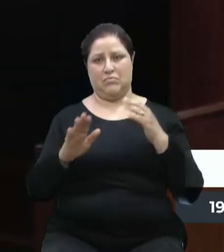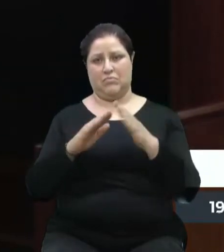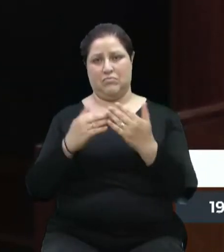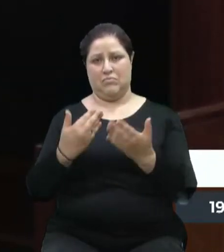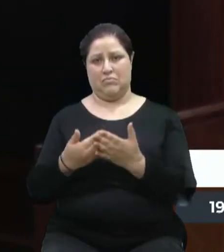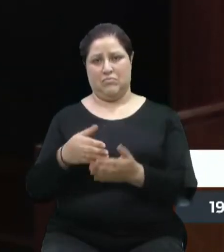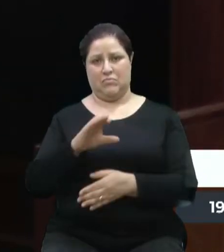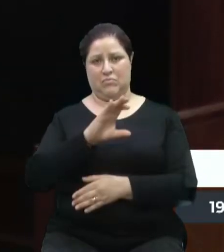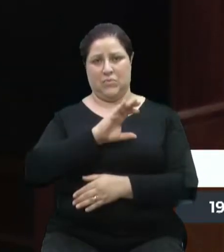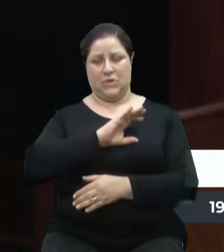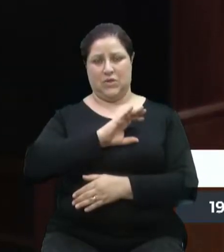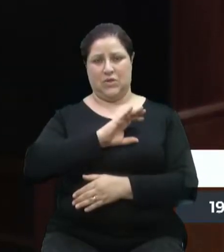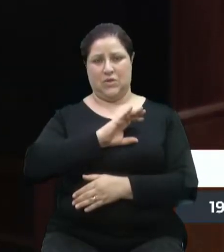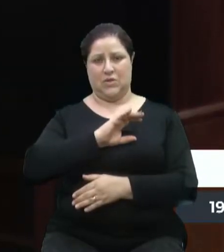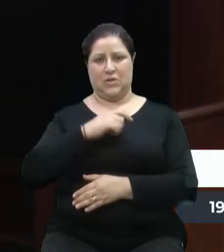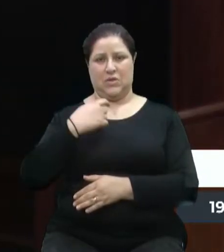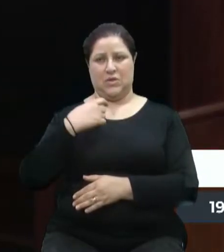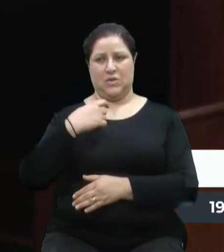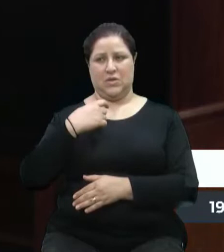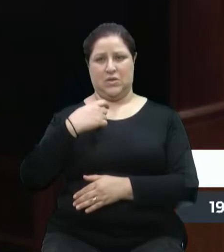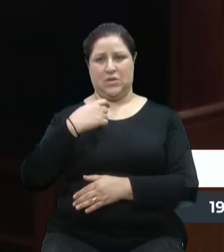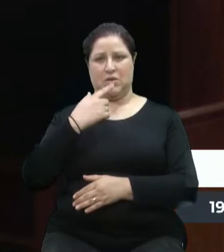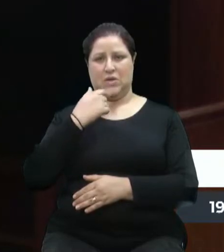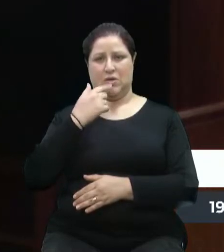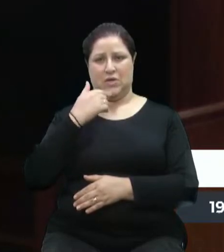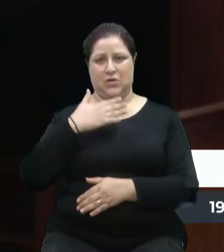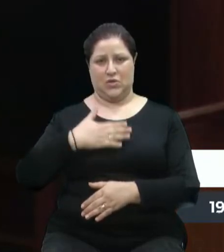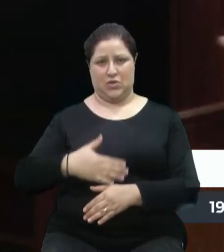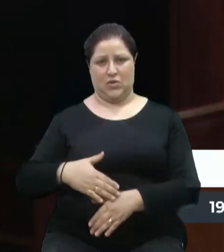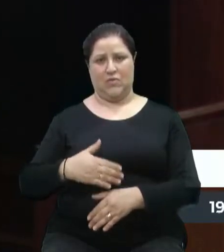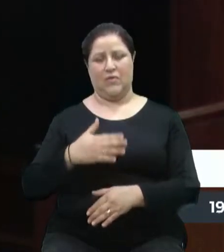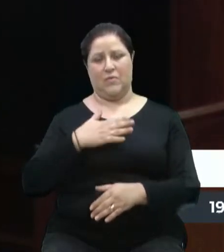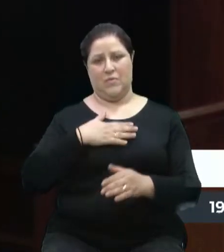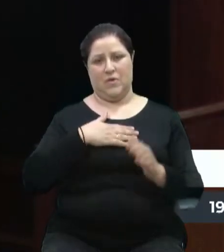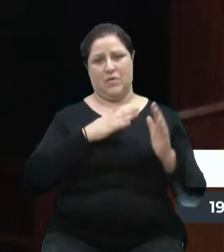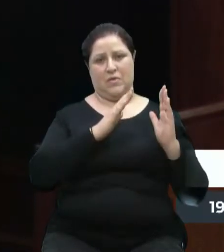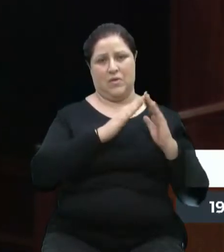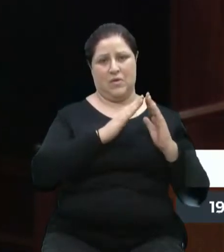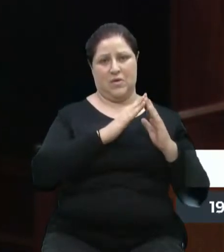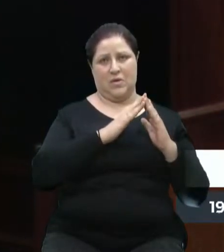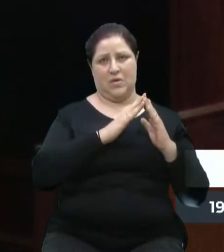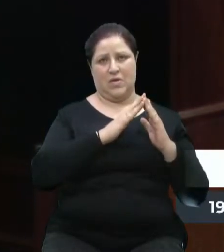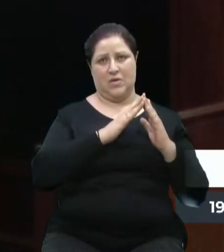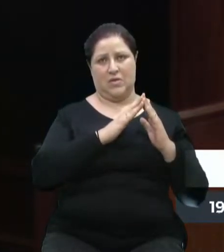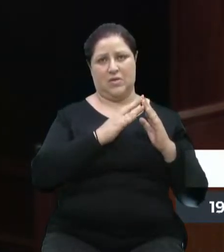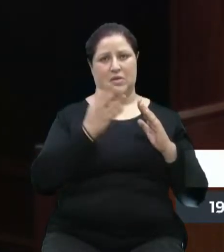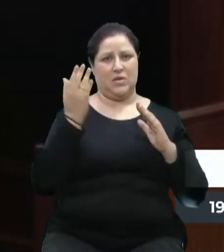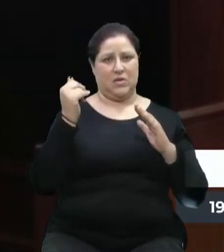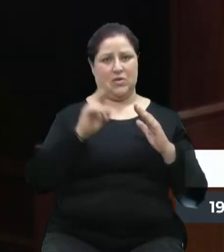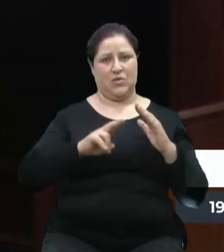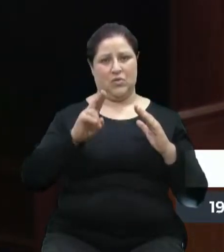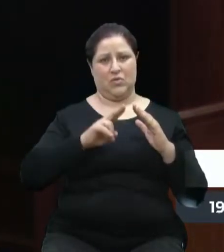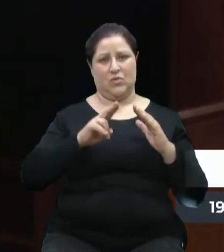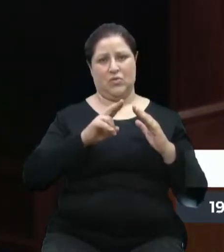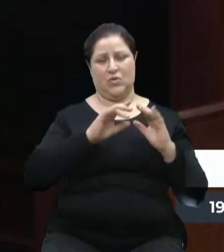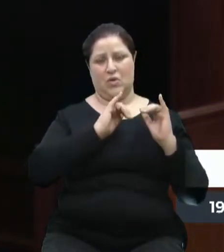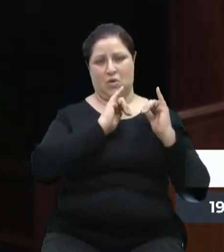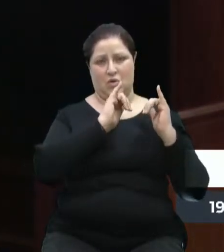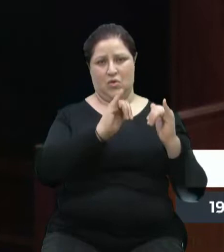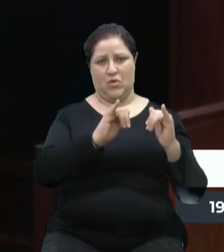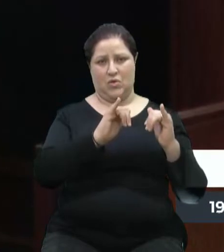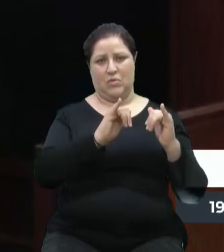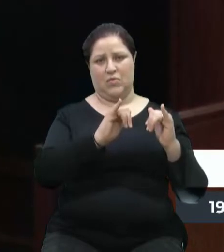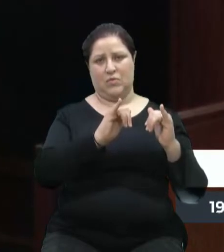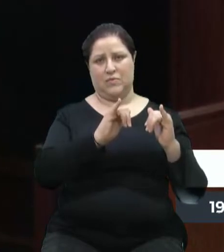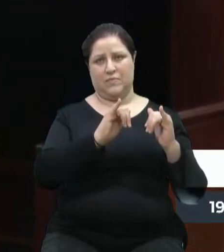Mendonça, eu saía da região do Esplanada, que sempre morei lá, ou saía a pé ou saía com fichinha, era ainda a ficha de ônibus. E